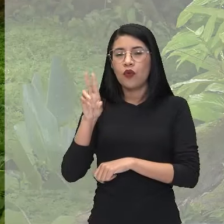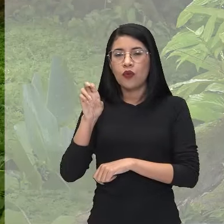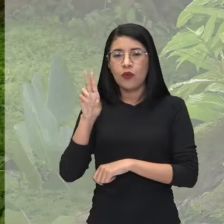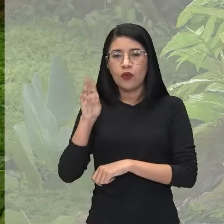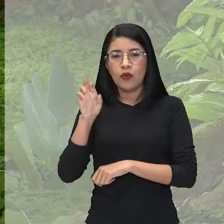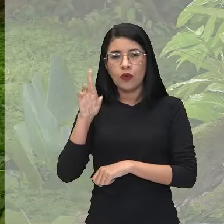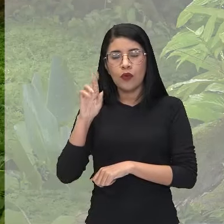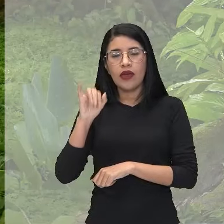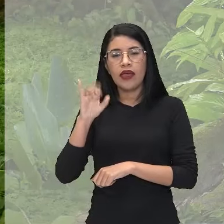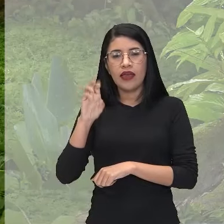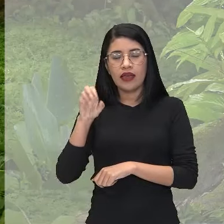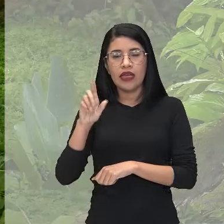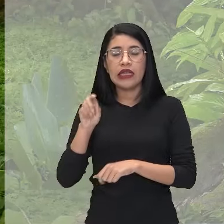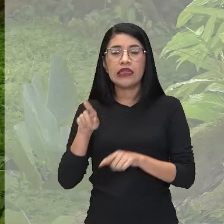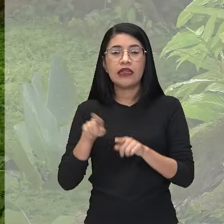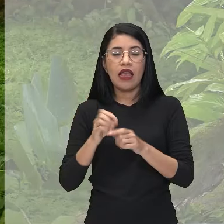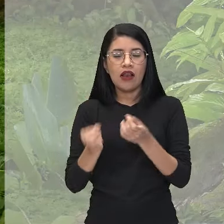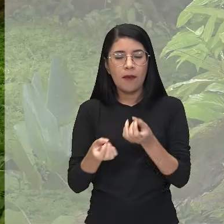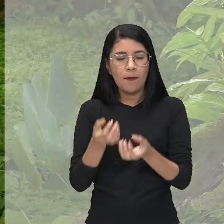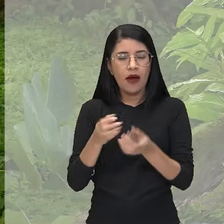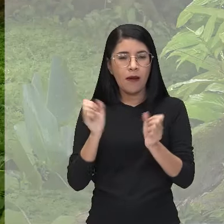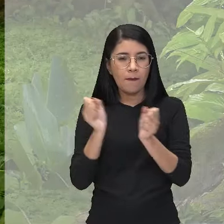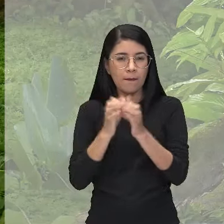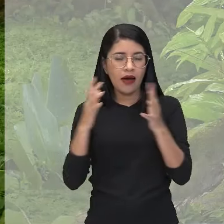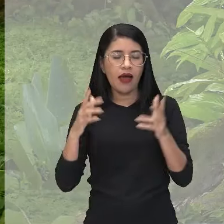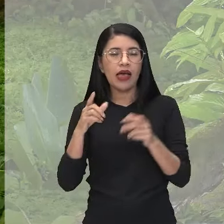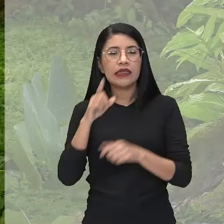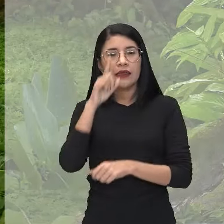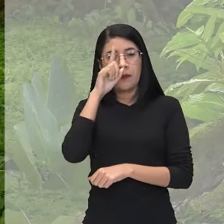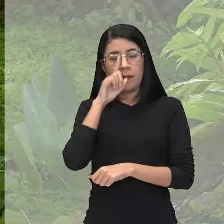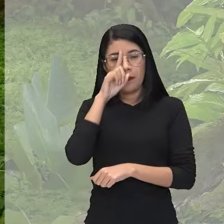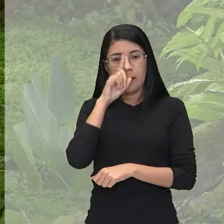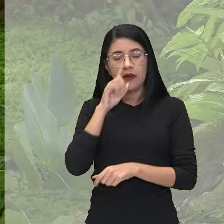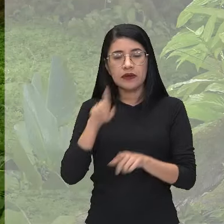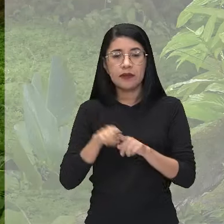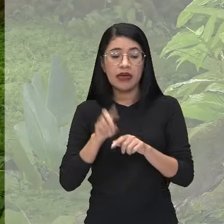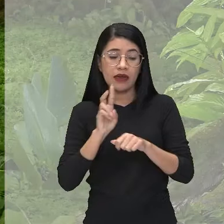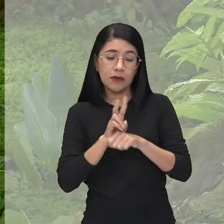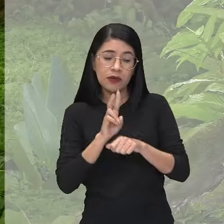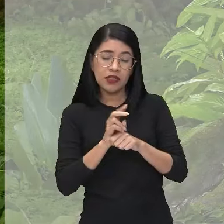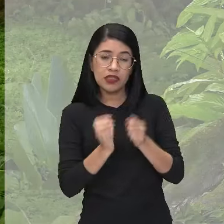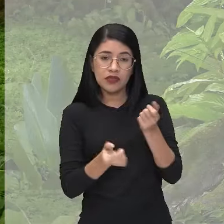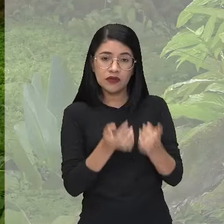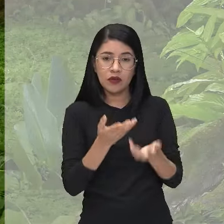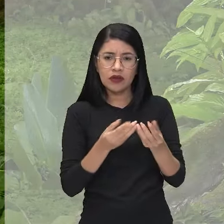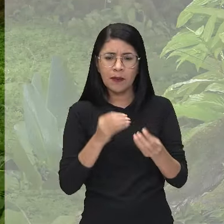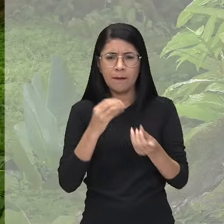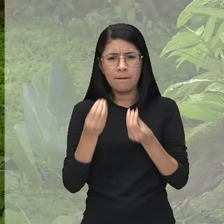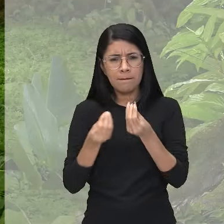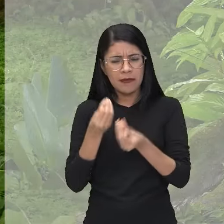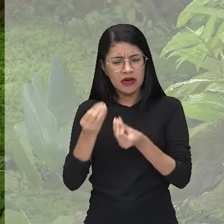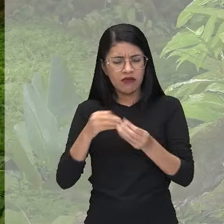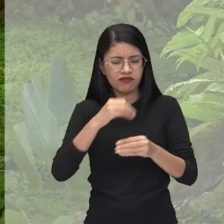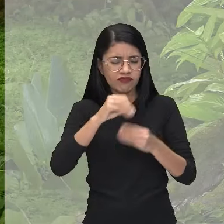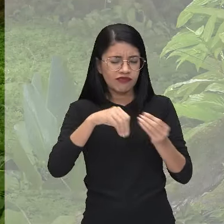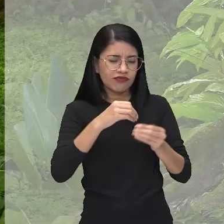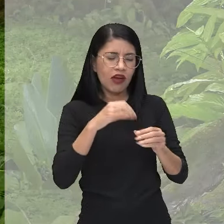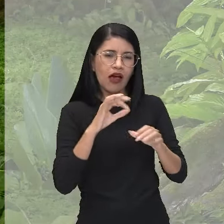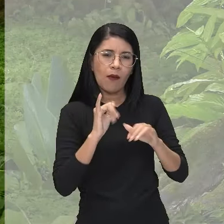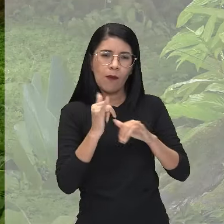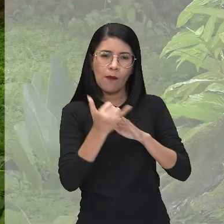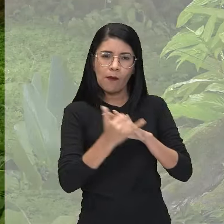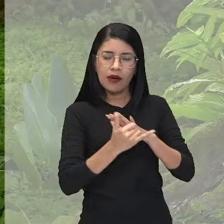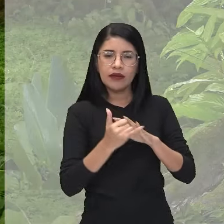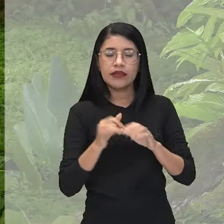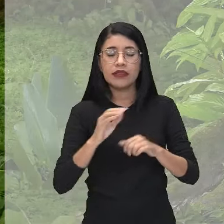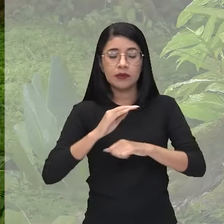também um perigoso feiticeiro. Olha só a mistura aí, né, nesse enredo. E a partir daí, né, o